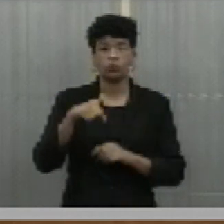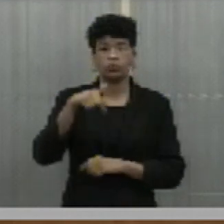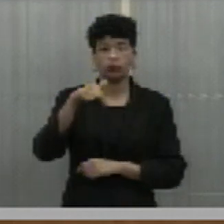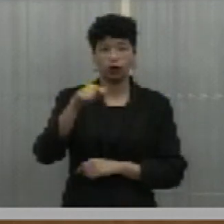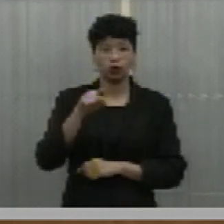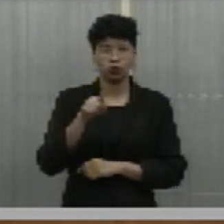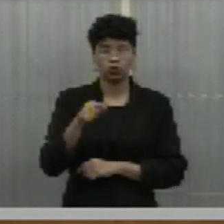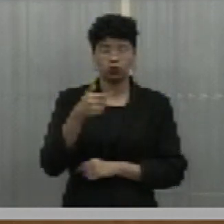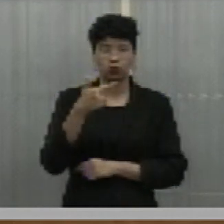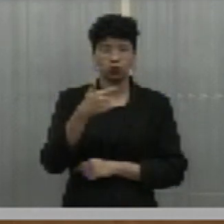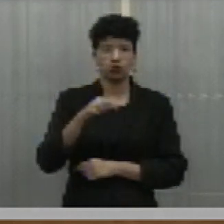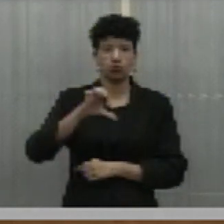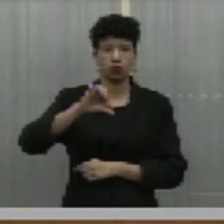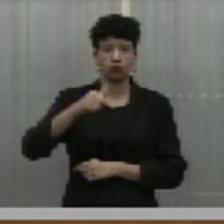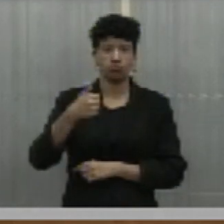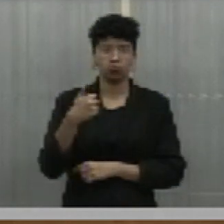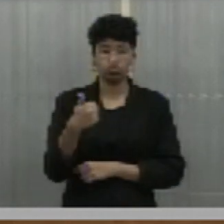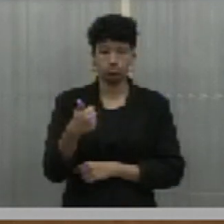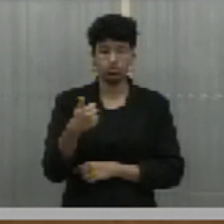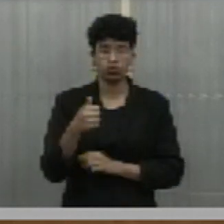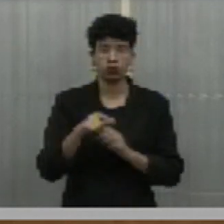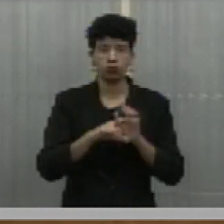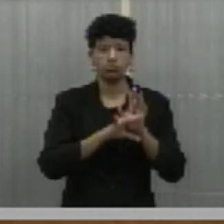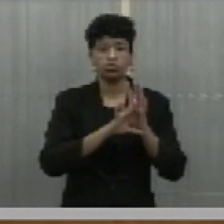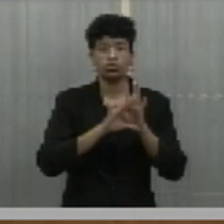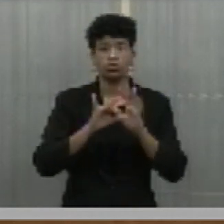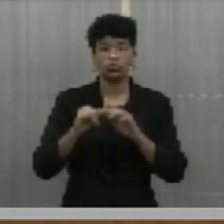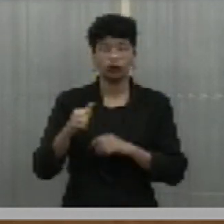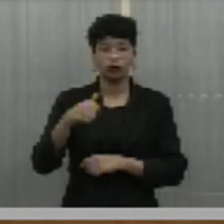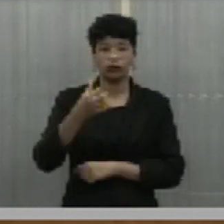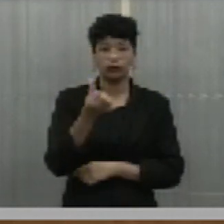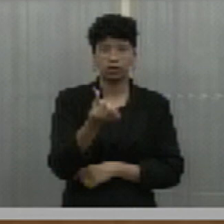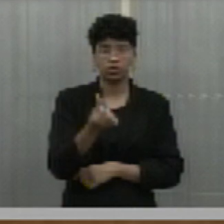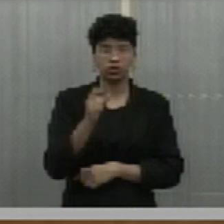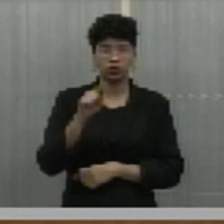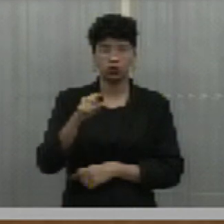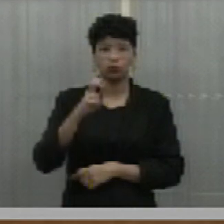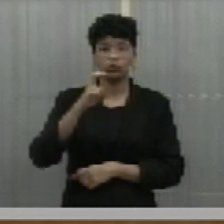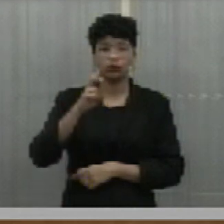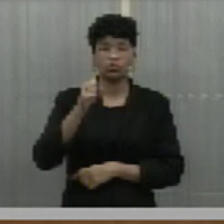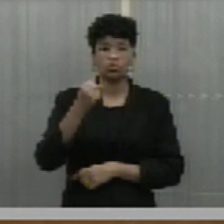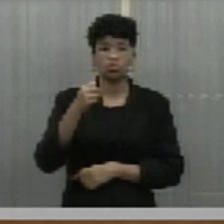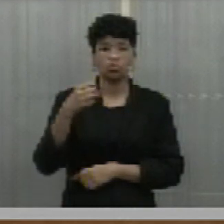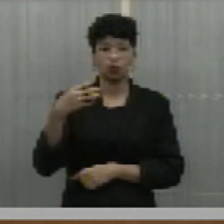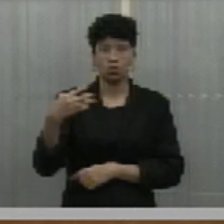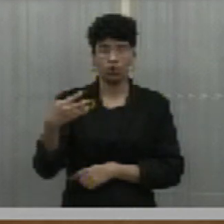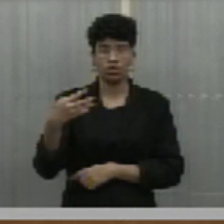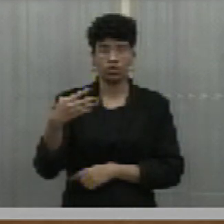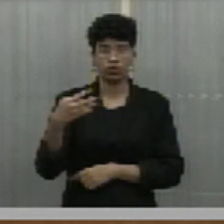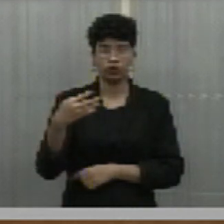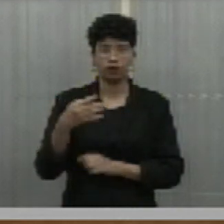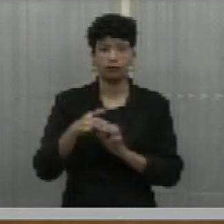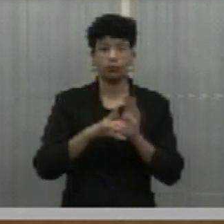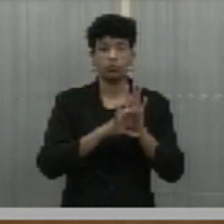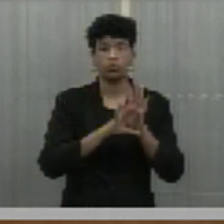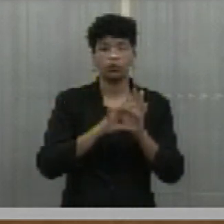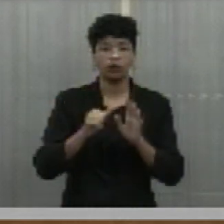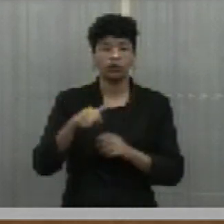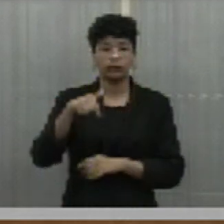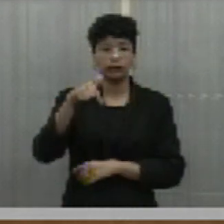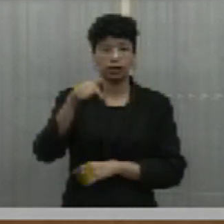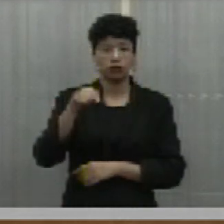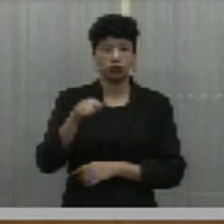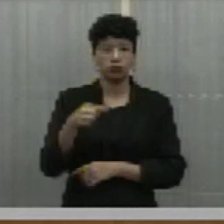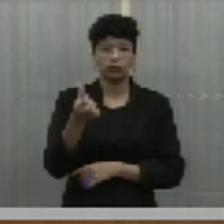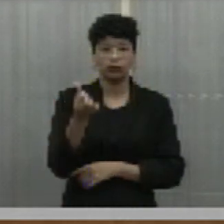.291, Lei nº 6.584, Lei nº 7